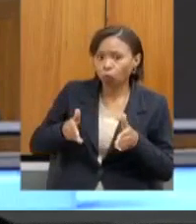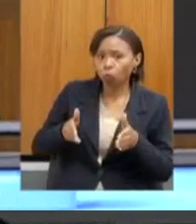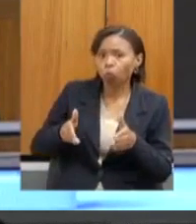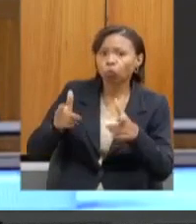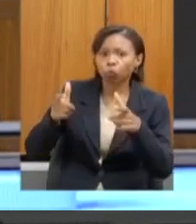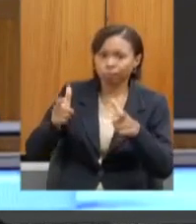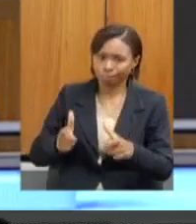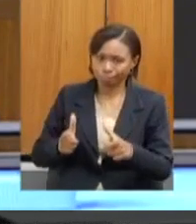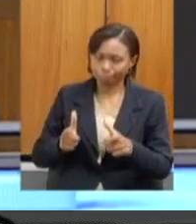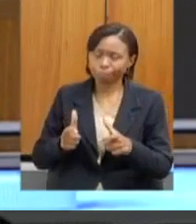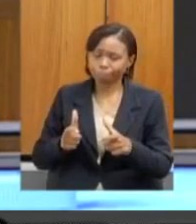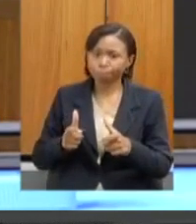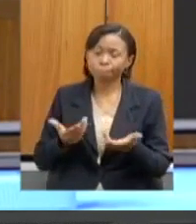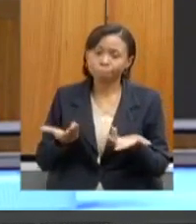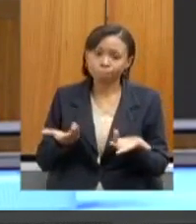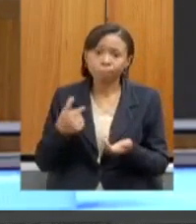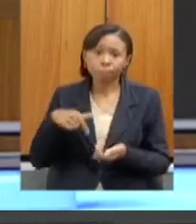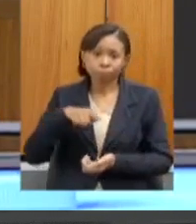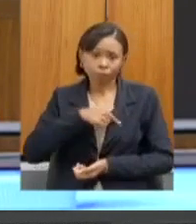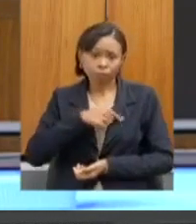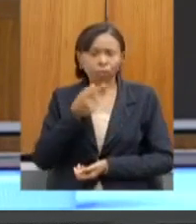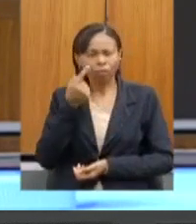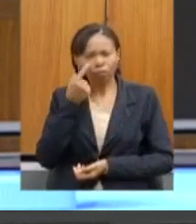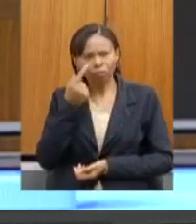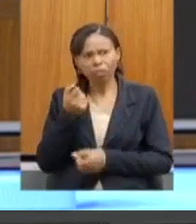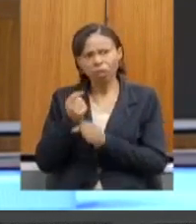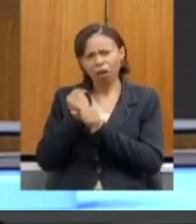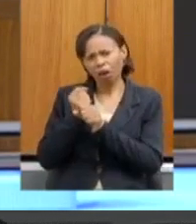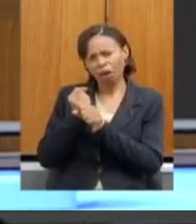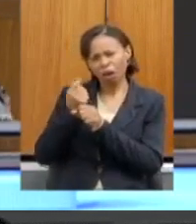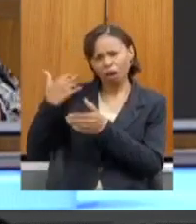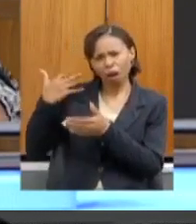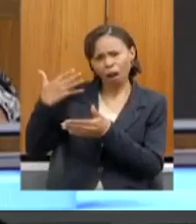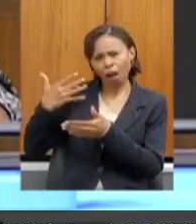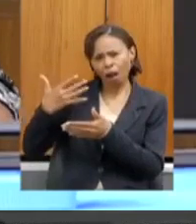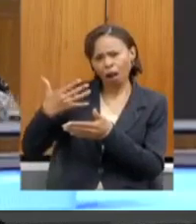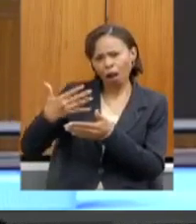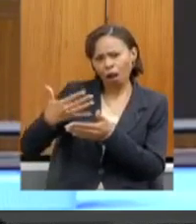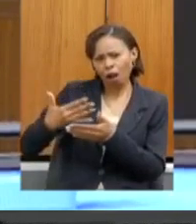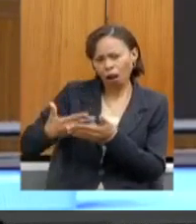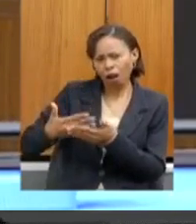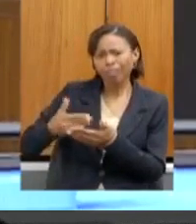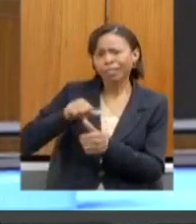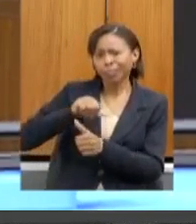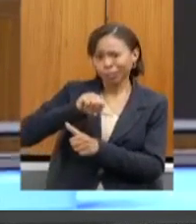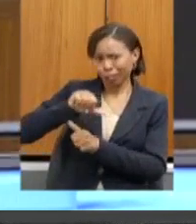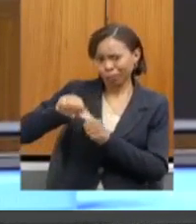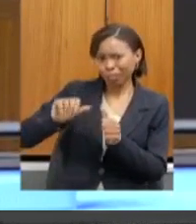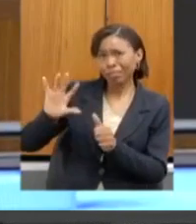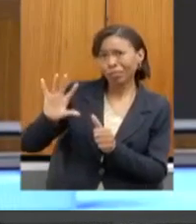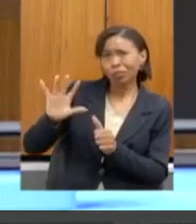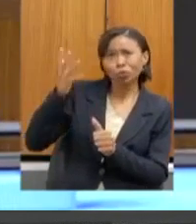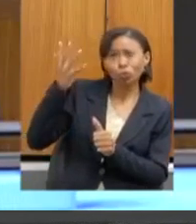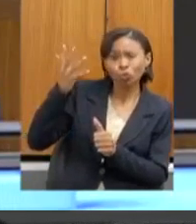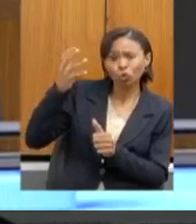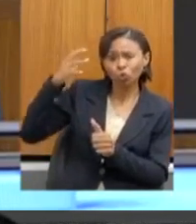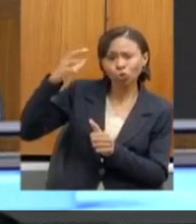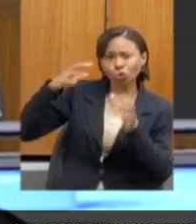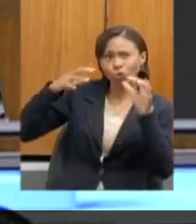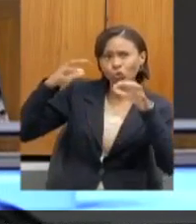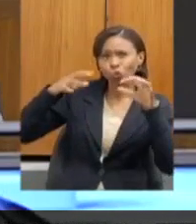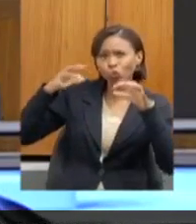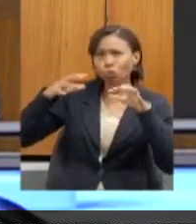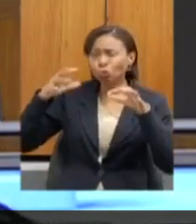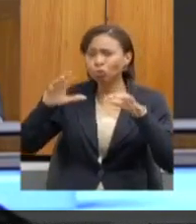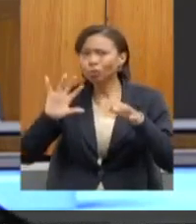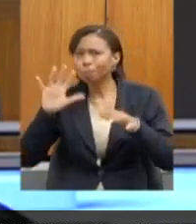nós temos observado nos últimos anos uma mudança de tendência no regime de chuvas em todo o nosso Estado, que